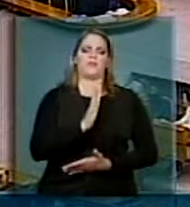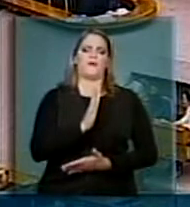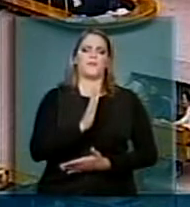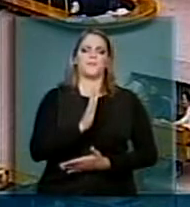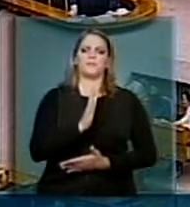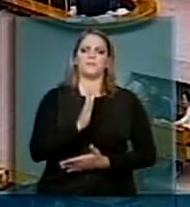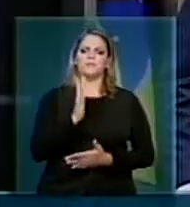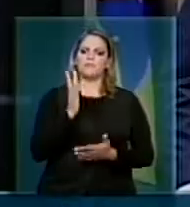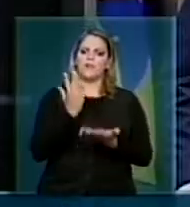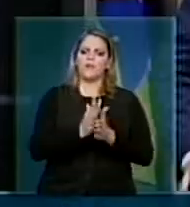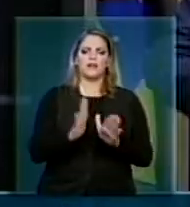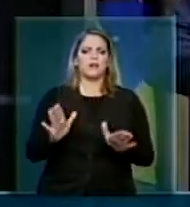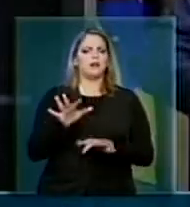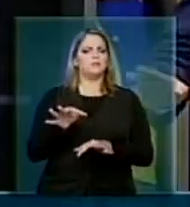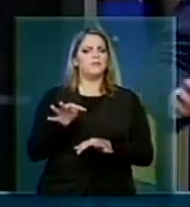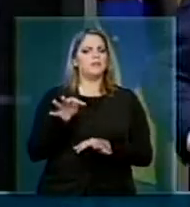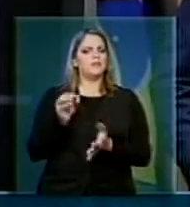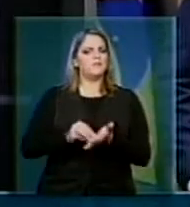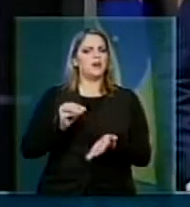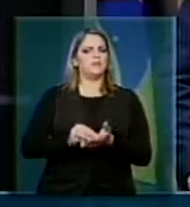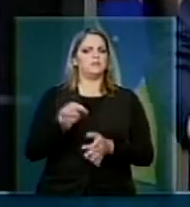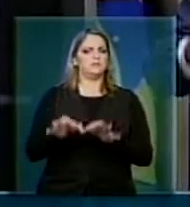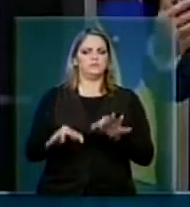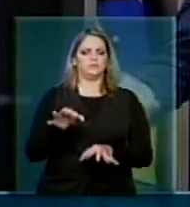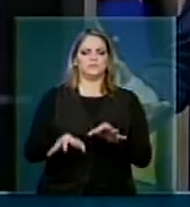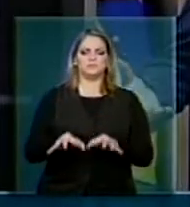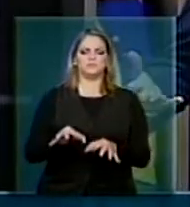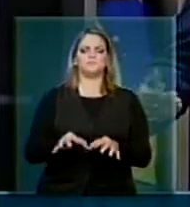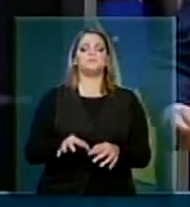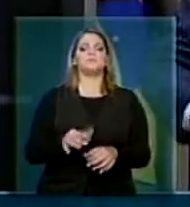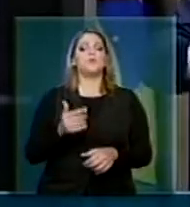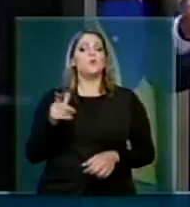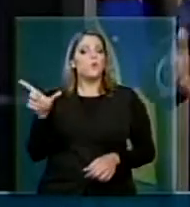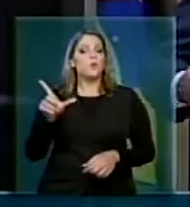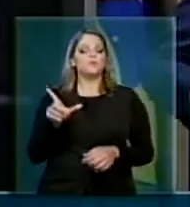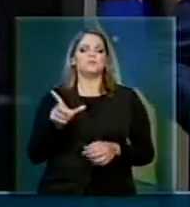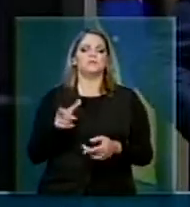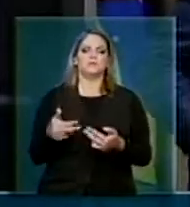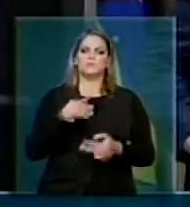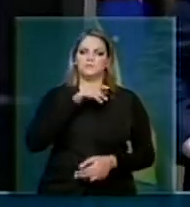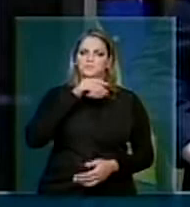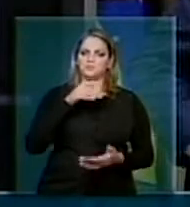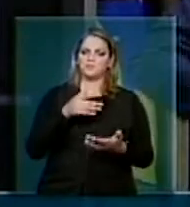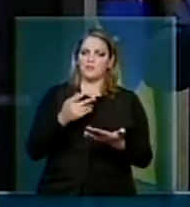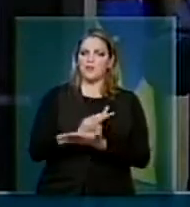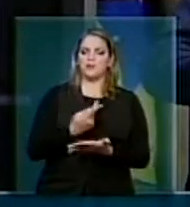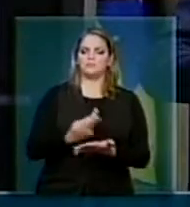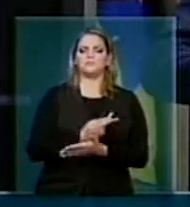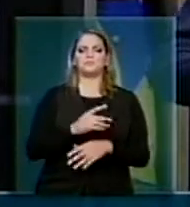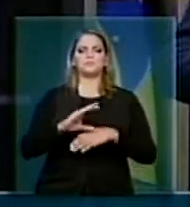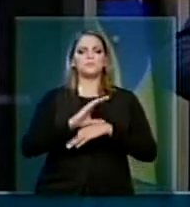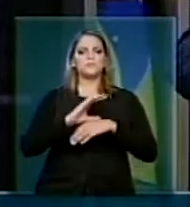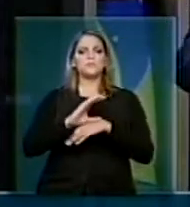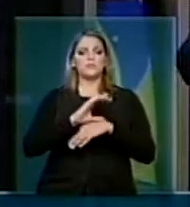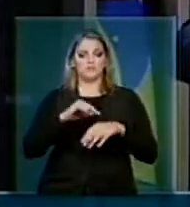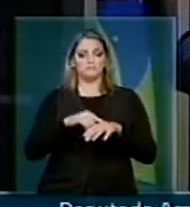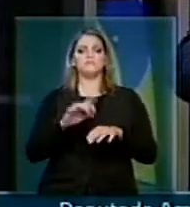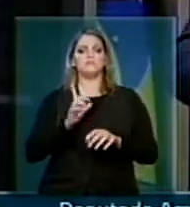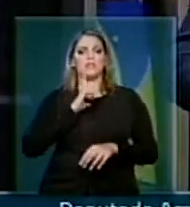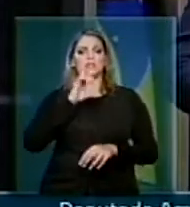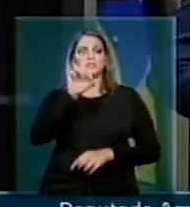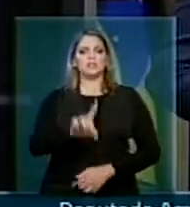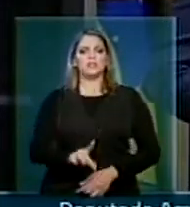para que essa injustiça seja sanada. Outra injustiça. A Constituição garante aos trabalhadores